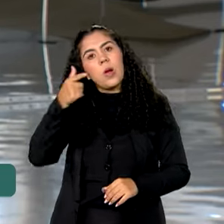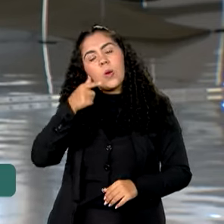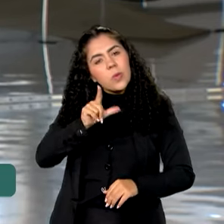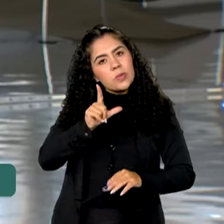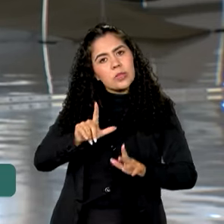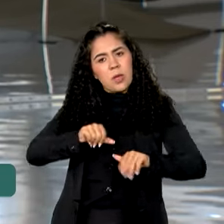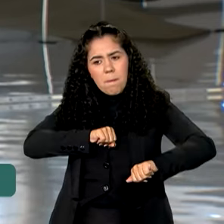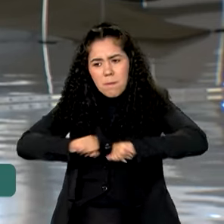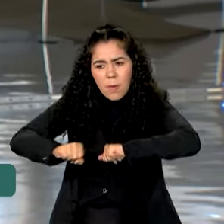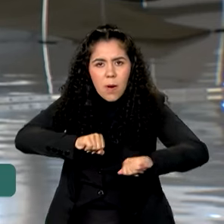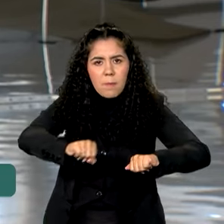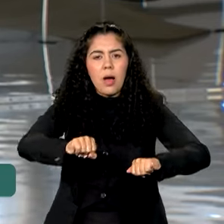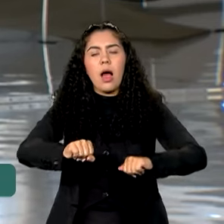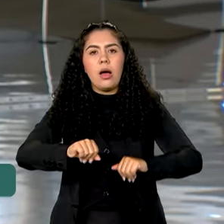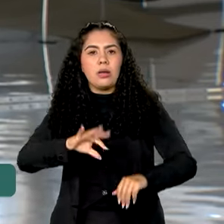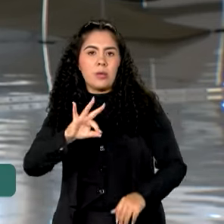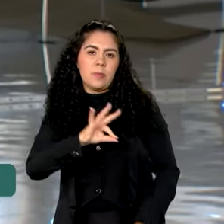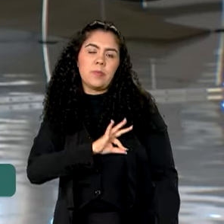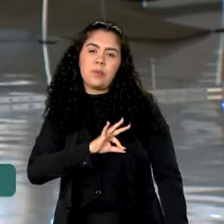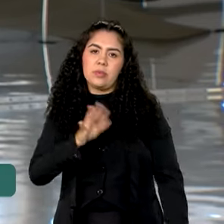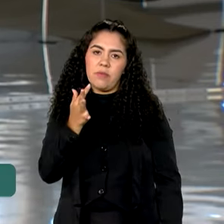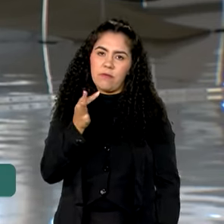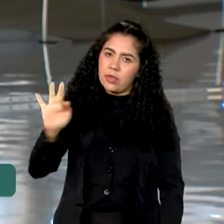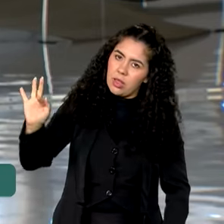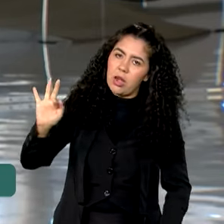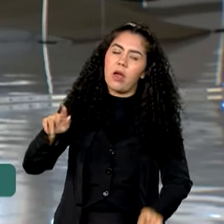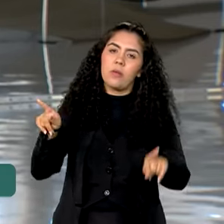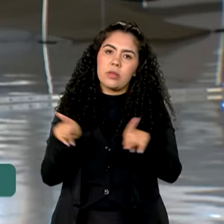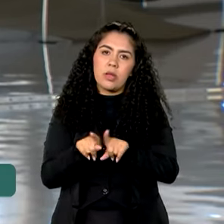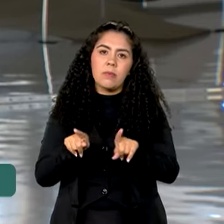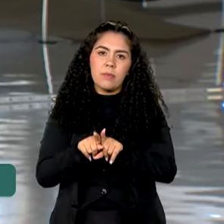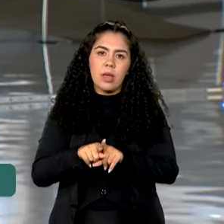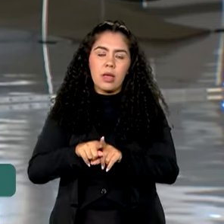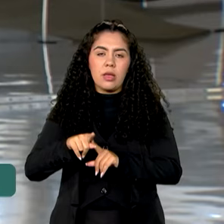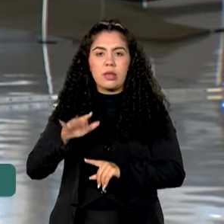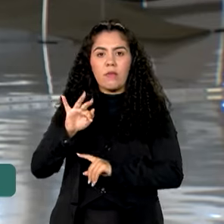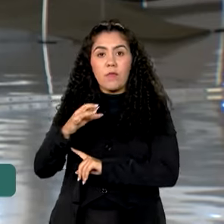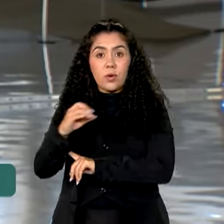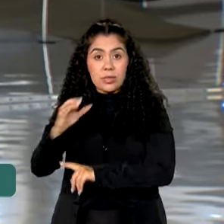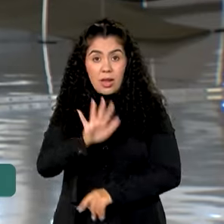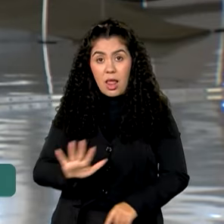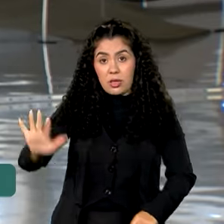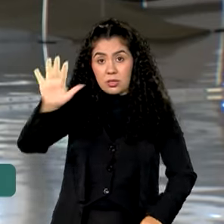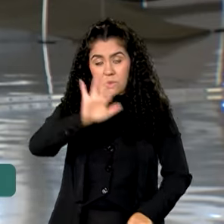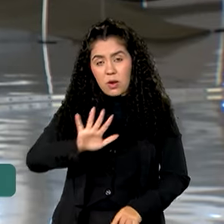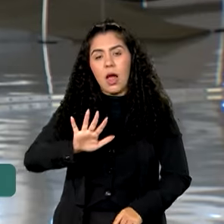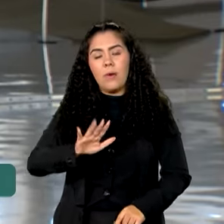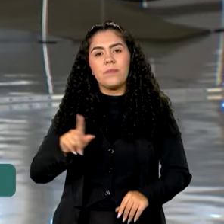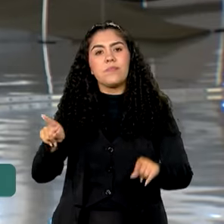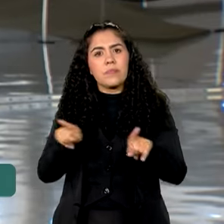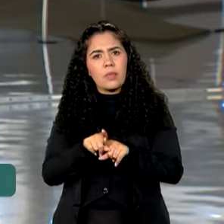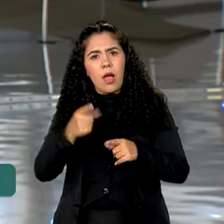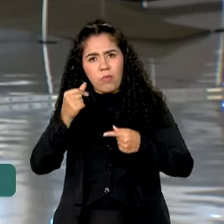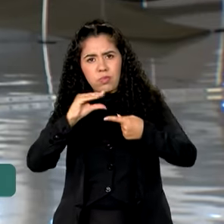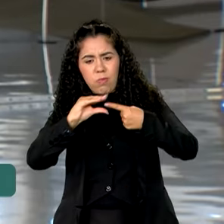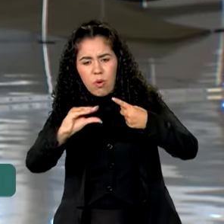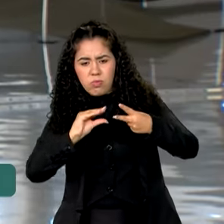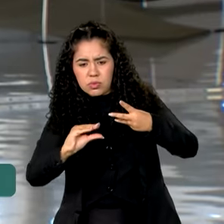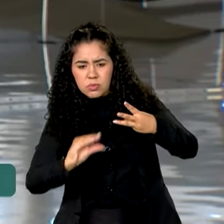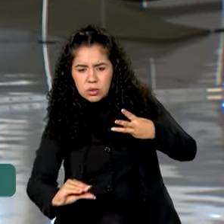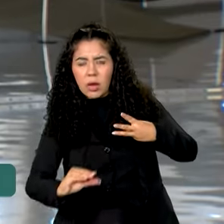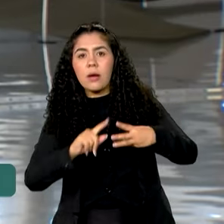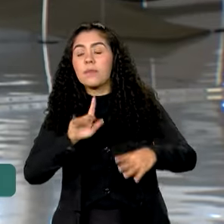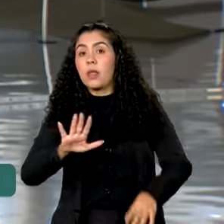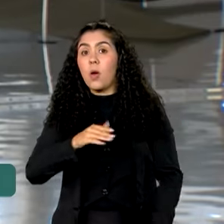mobilização dos agentes da Polícia Federal e da Força Nacional de Segurança Pública. E olha, além desse montante, vale lembrar que o